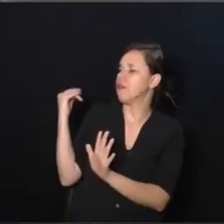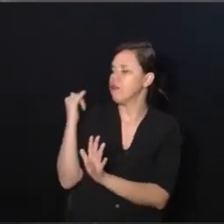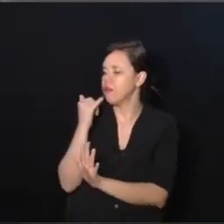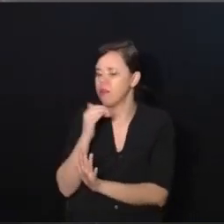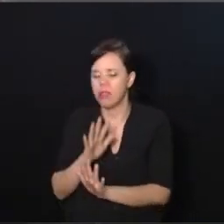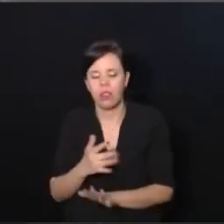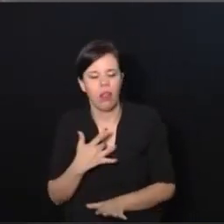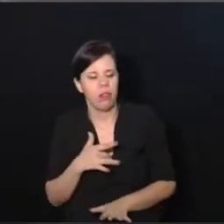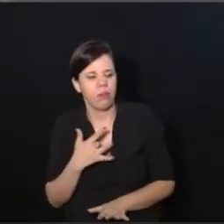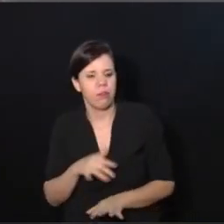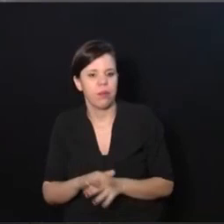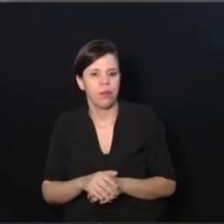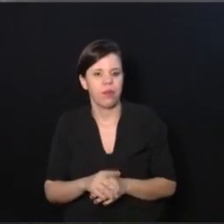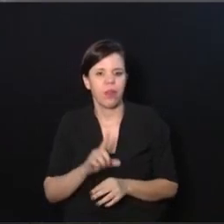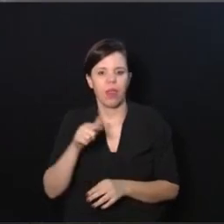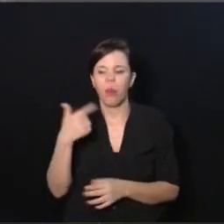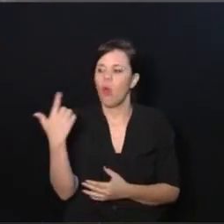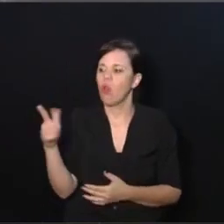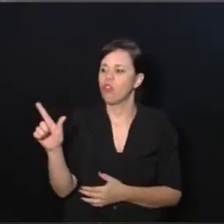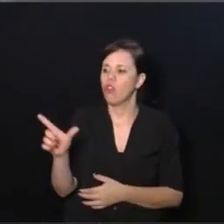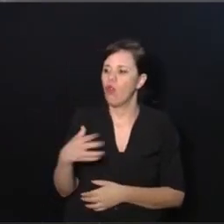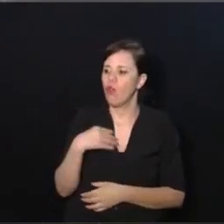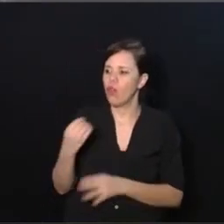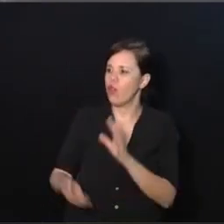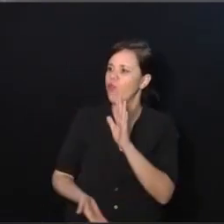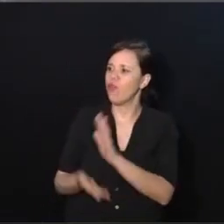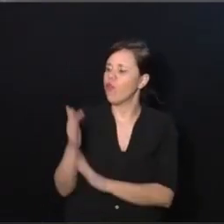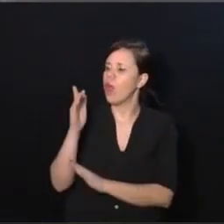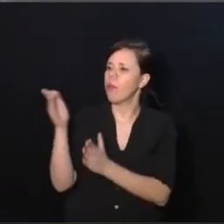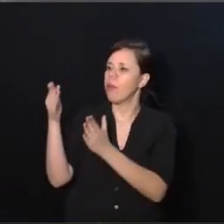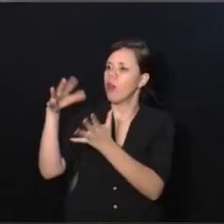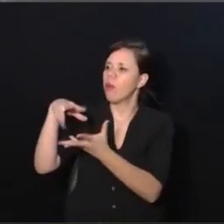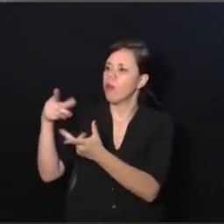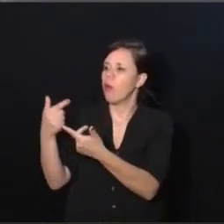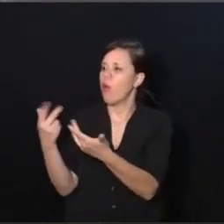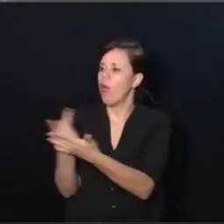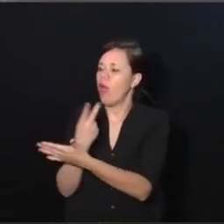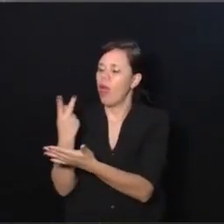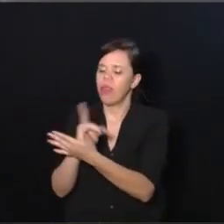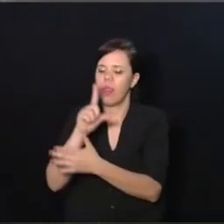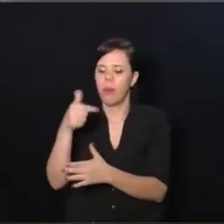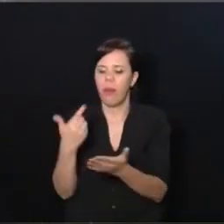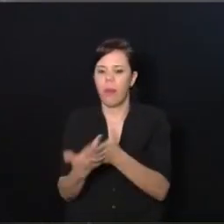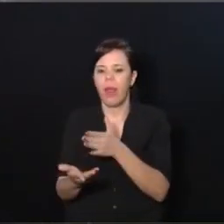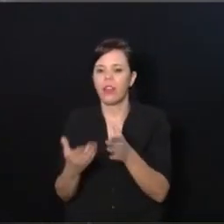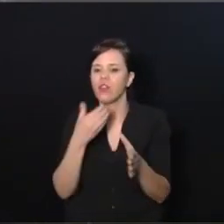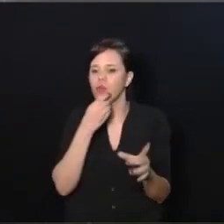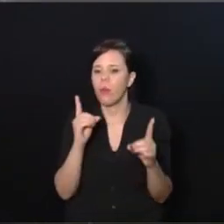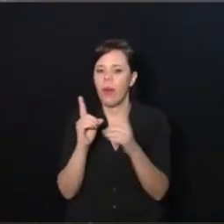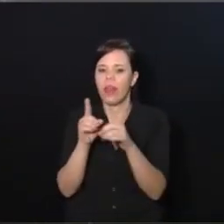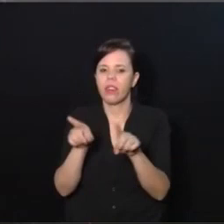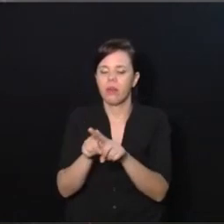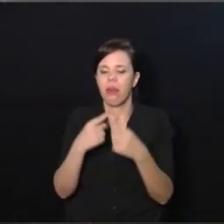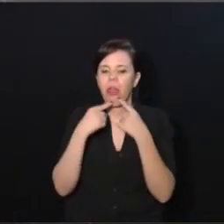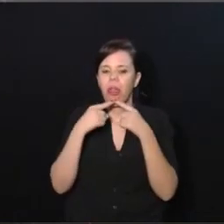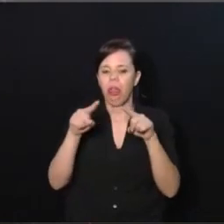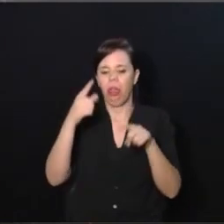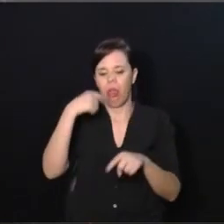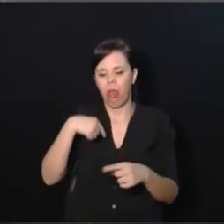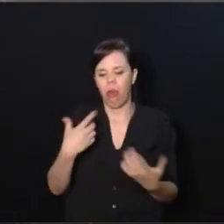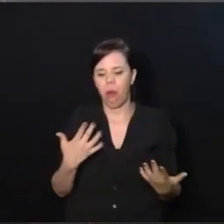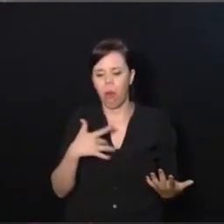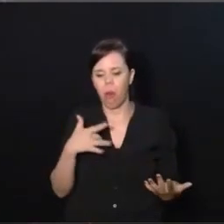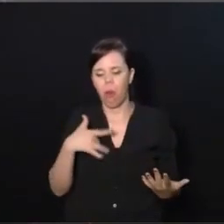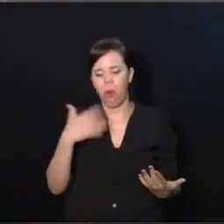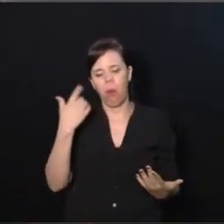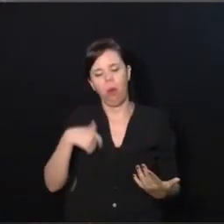Daqui a pouco vai perder o outro filho, que o outro filho vai para o caminho errado, daqui a pouco perde o marido e fica reclamando se achando uma injustiçada na vida. Eu